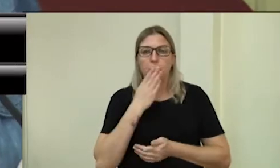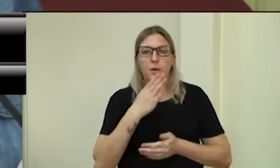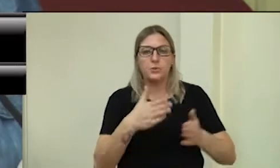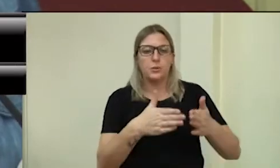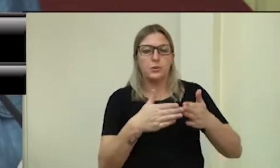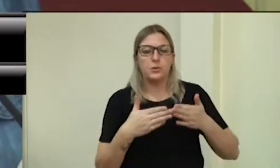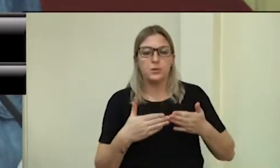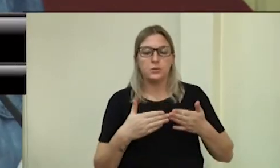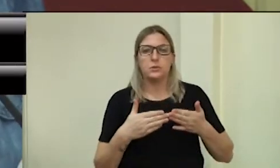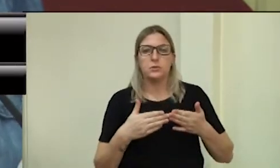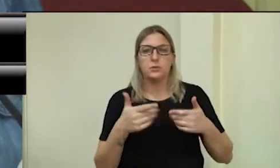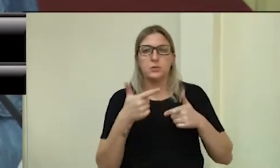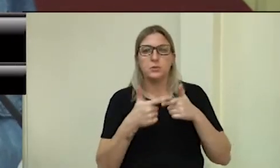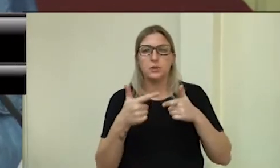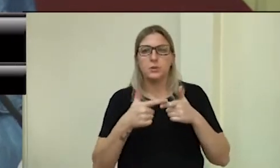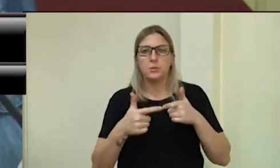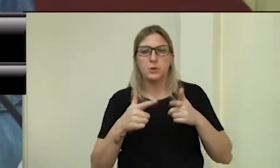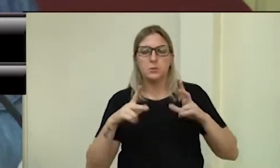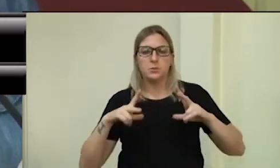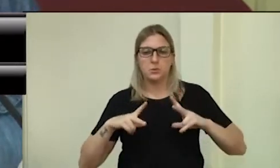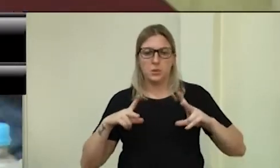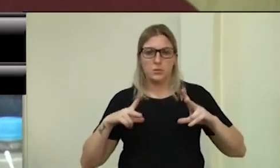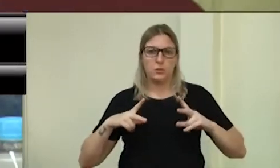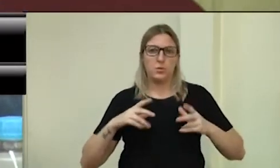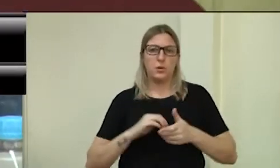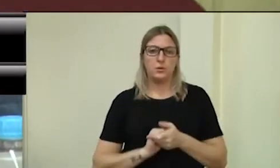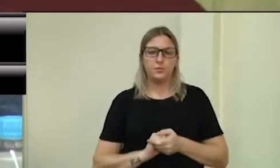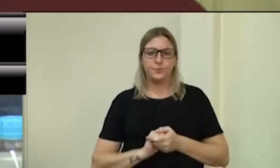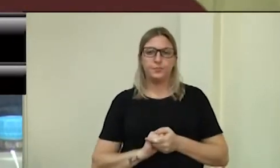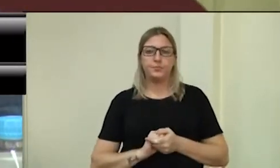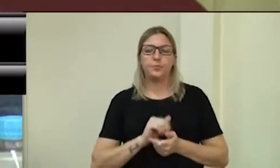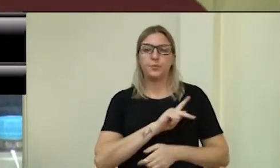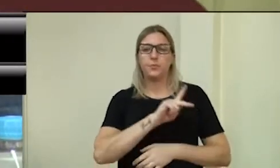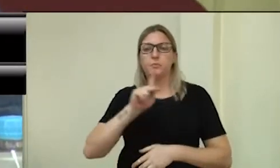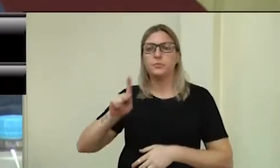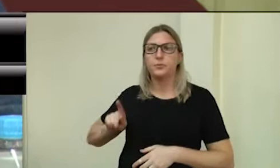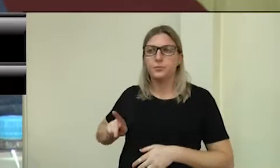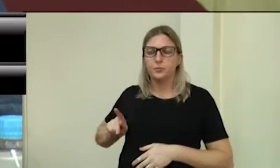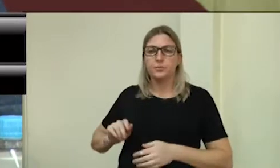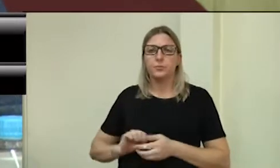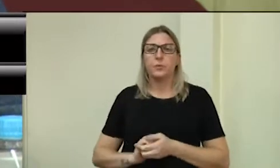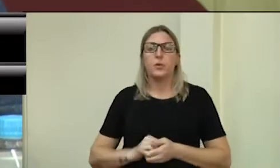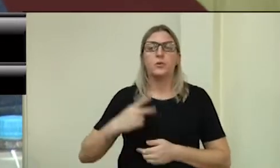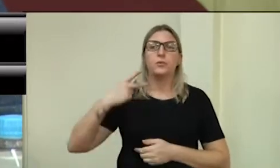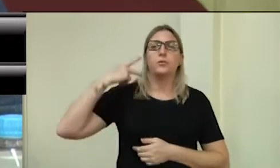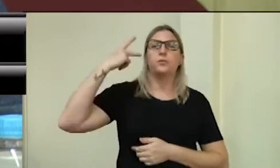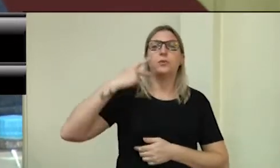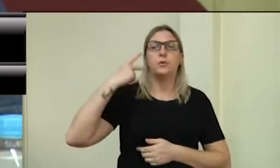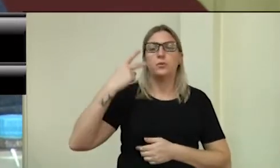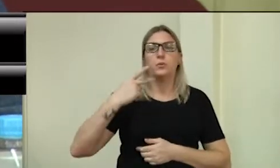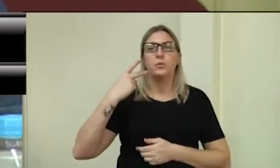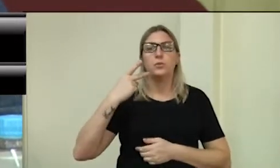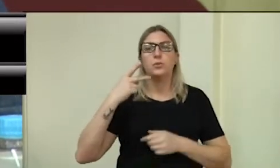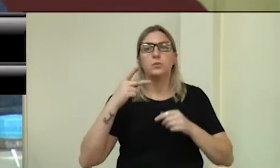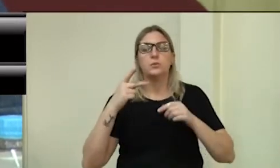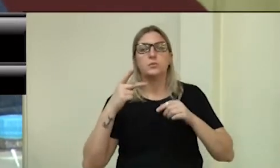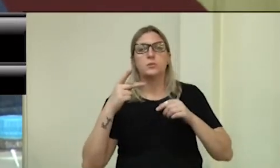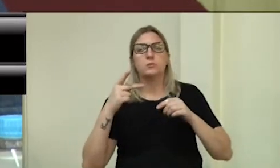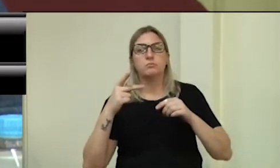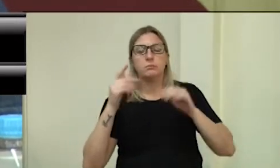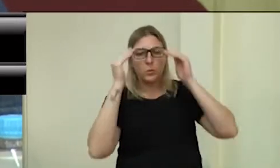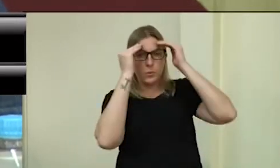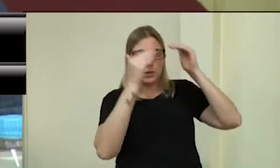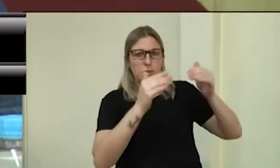licença por motivos pessoais. Senhora Presidente, os vereadores e vereadoras signatários